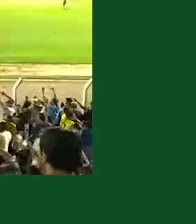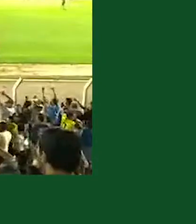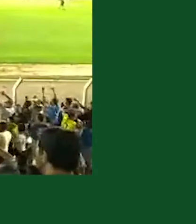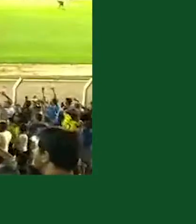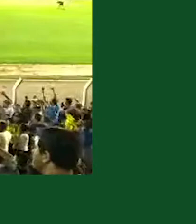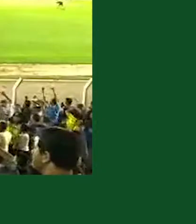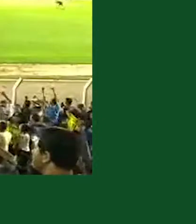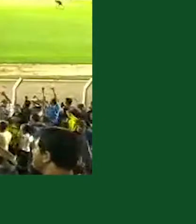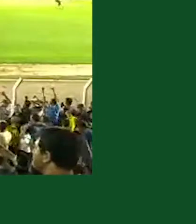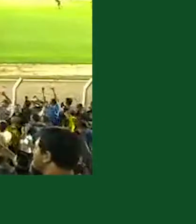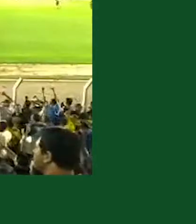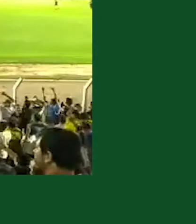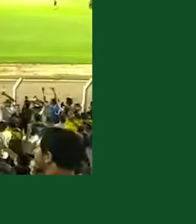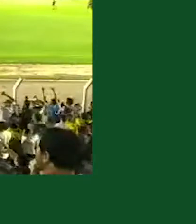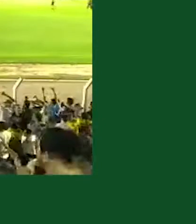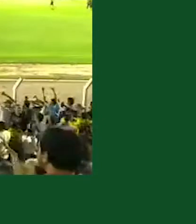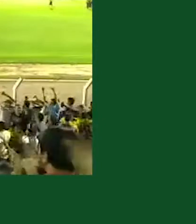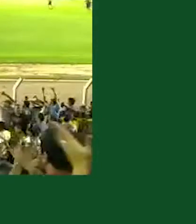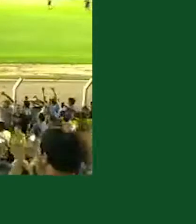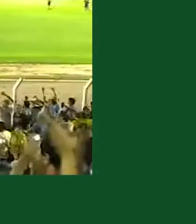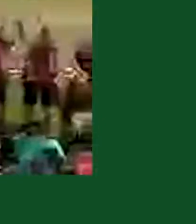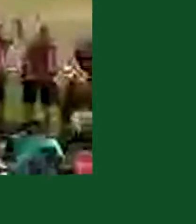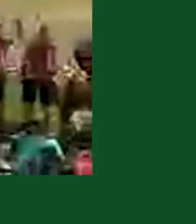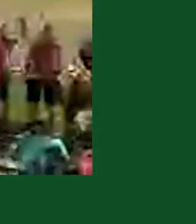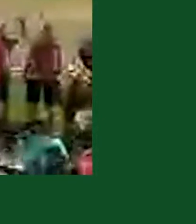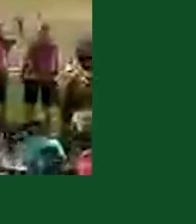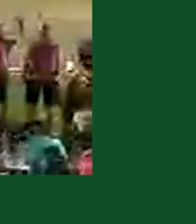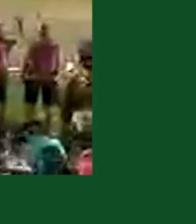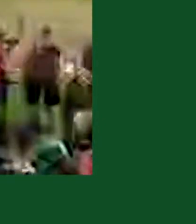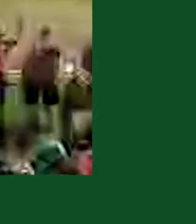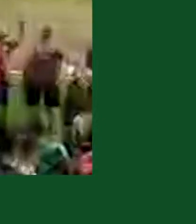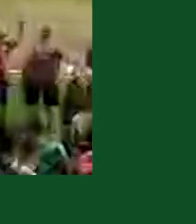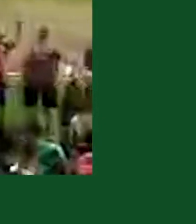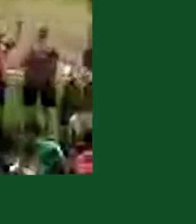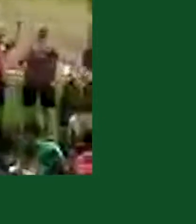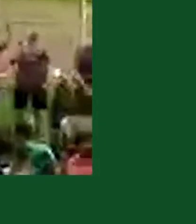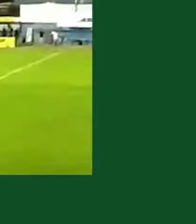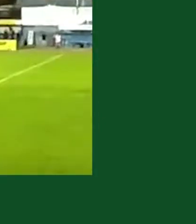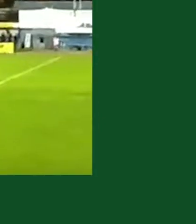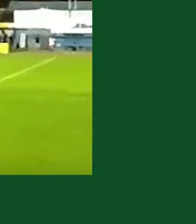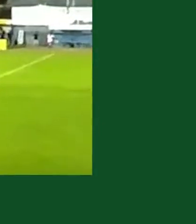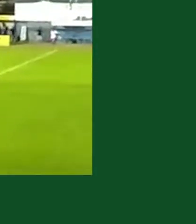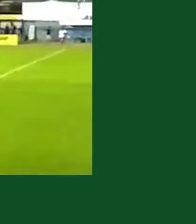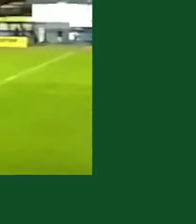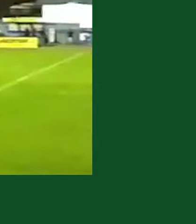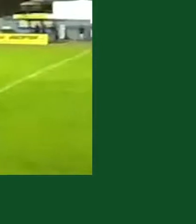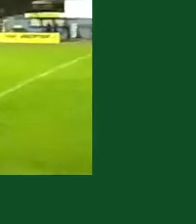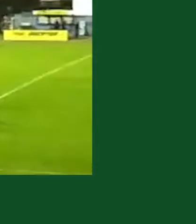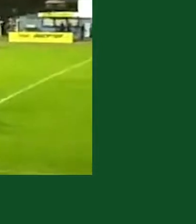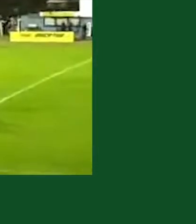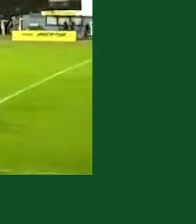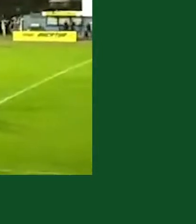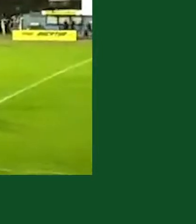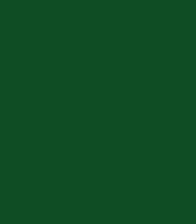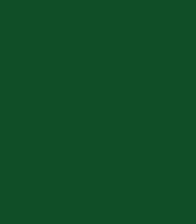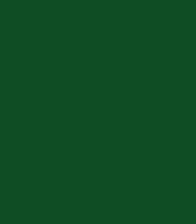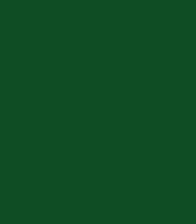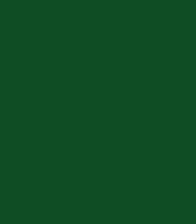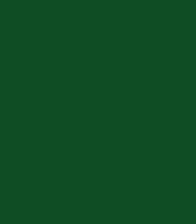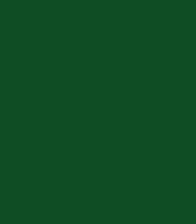taça de campeão rondoniense 2019 pela primeira vez, se classificando para disputar a Copa do Brasil 2020.